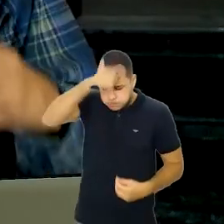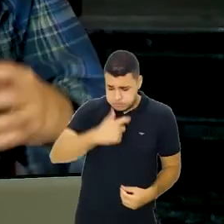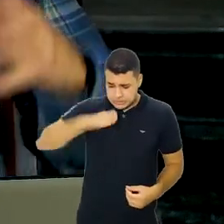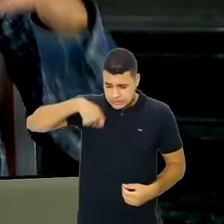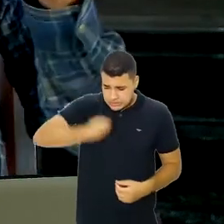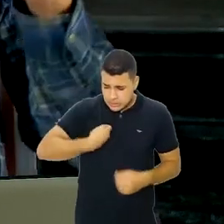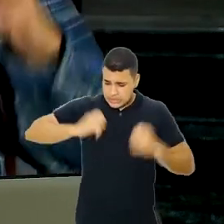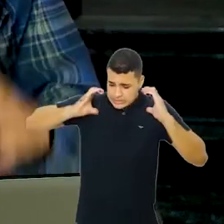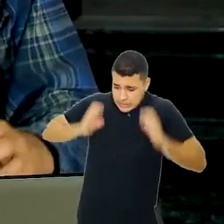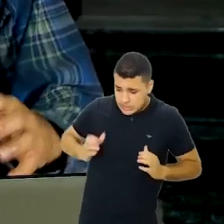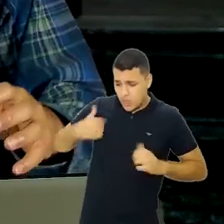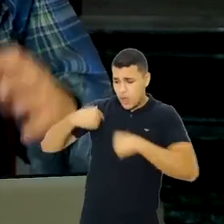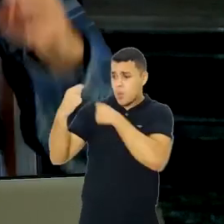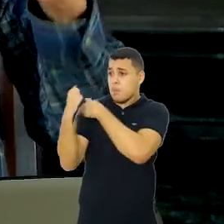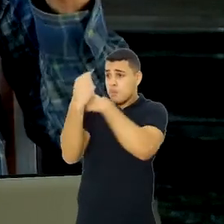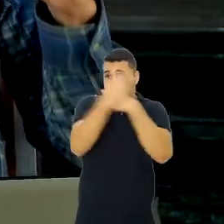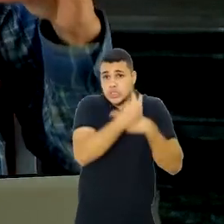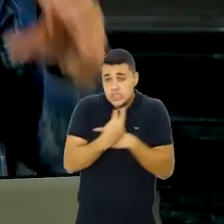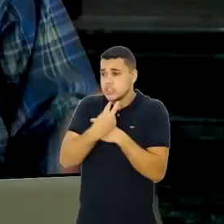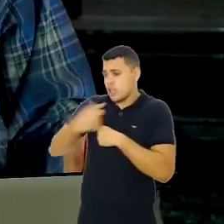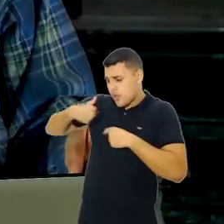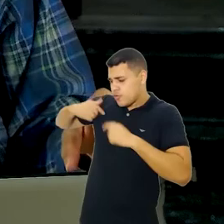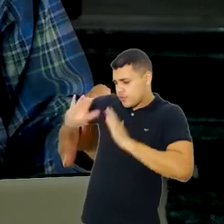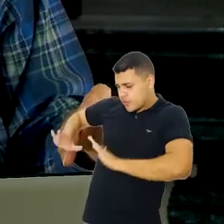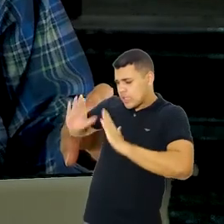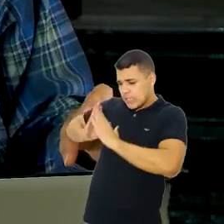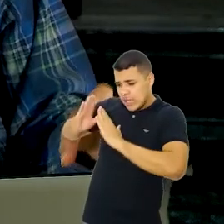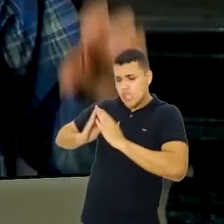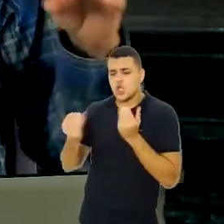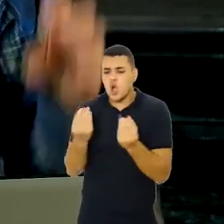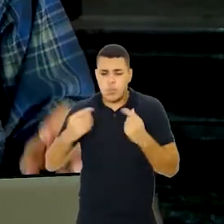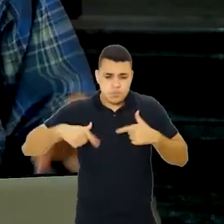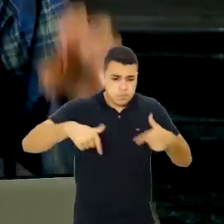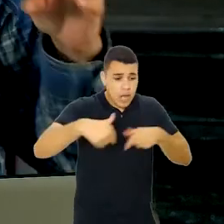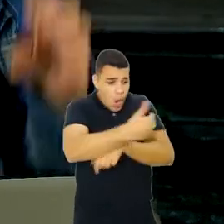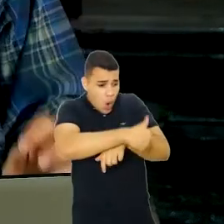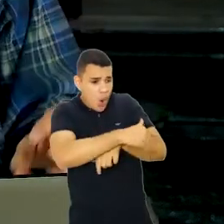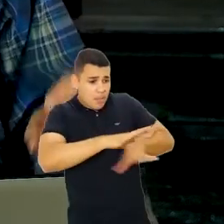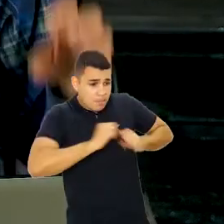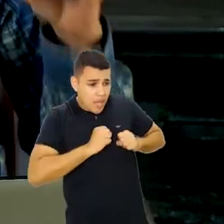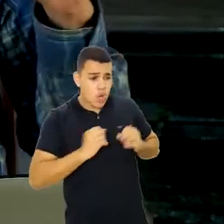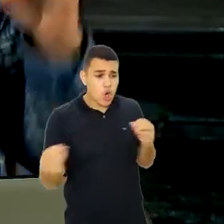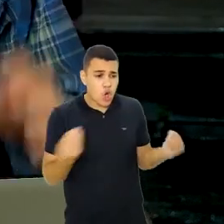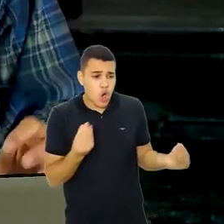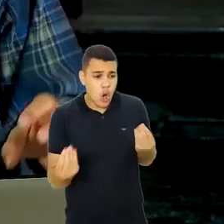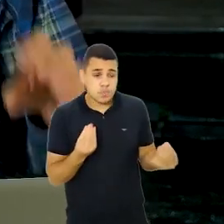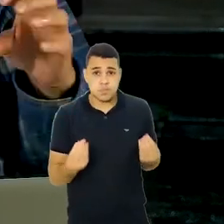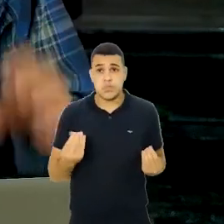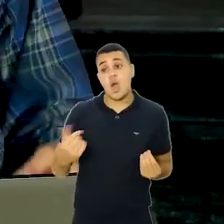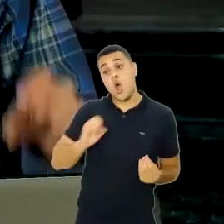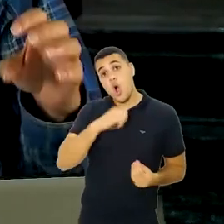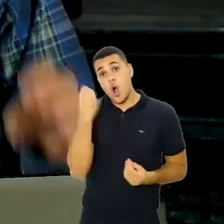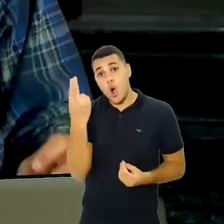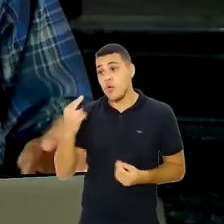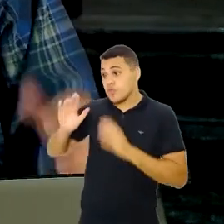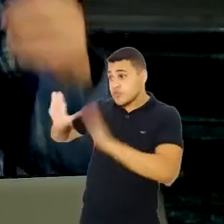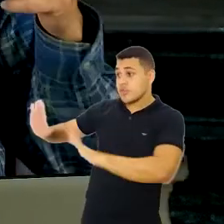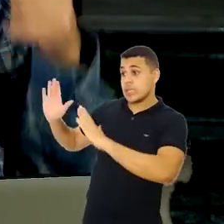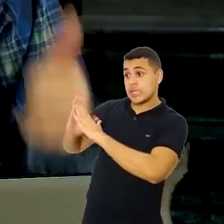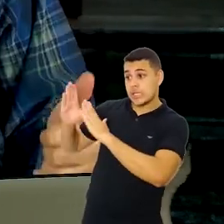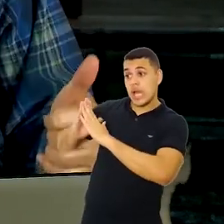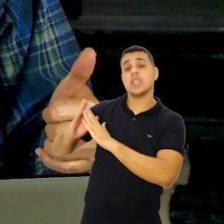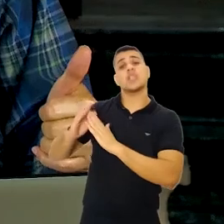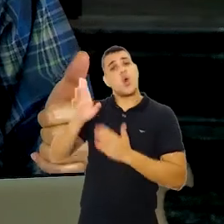de cada cidadão, protegermos-nos contra esta pandemia de Covid-19.